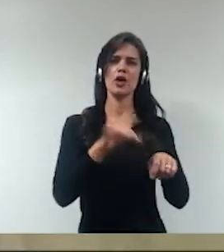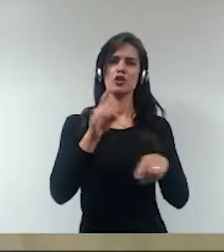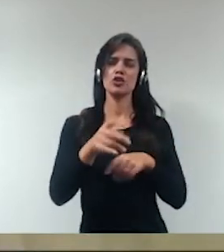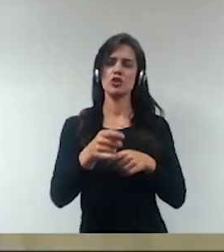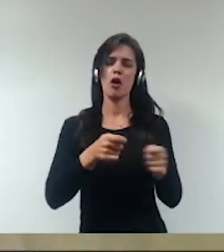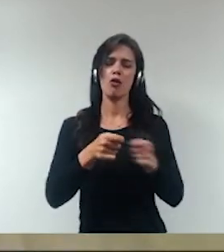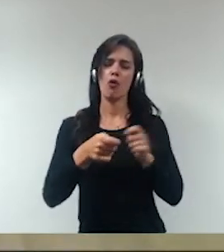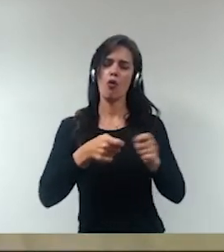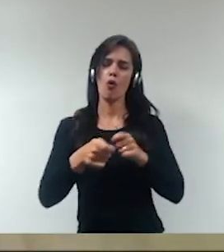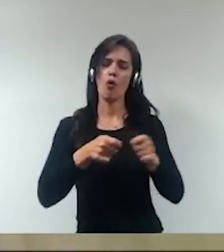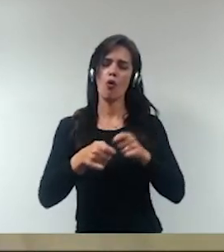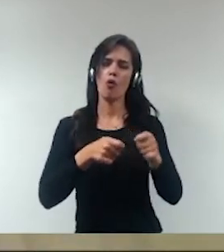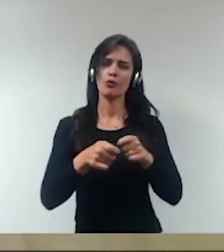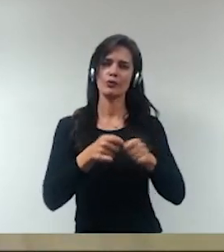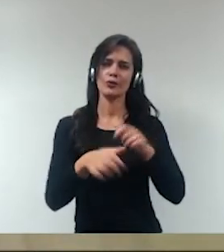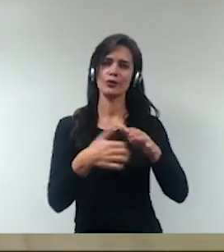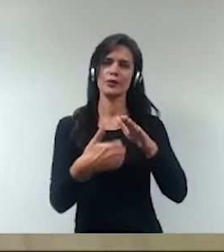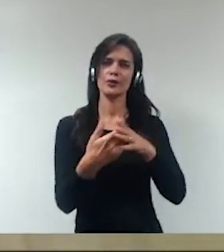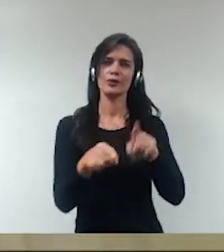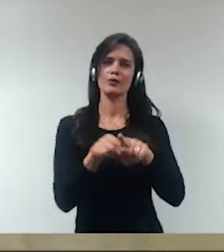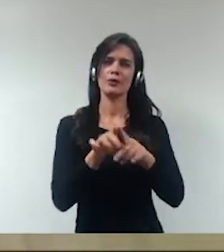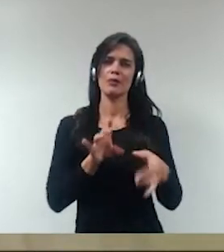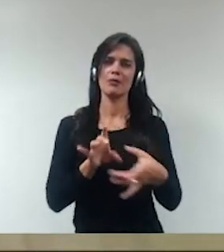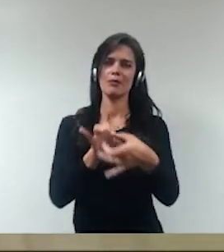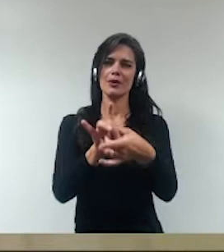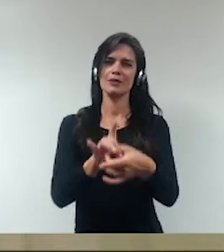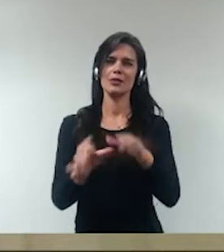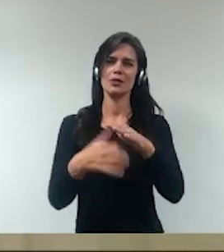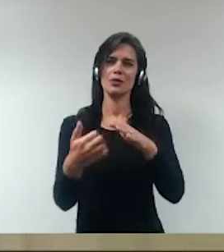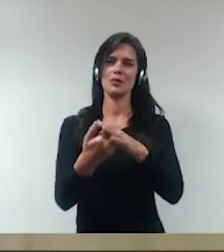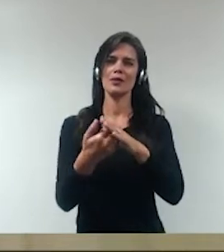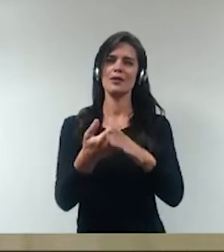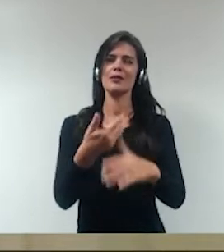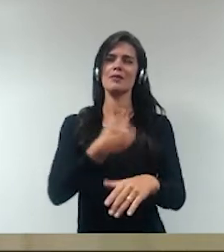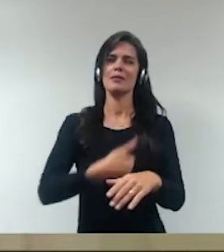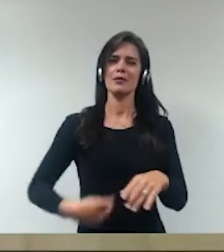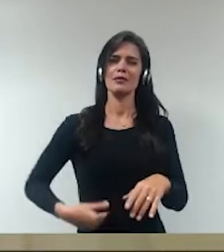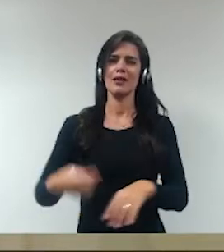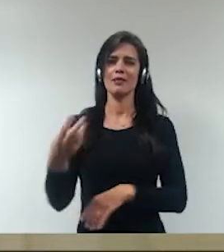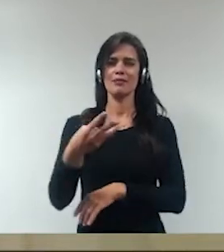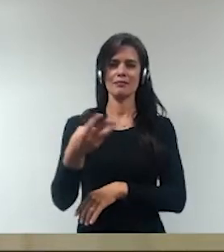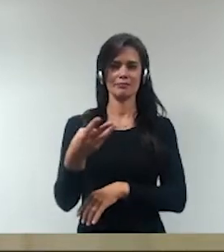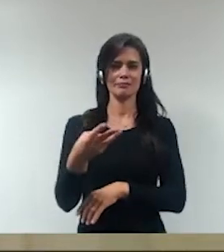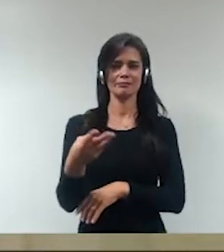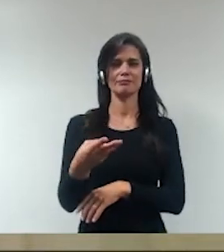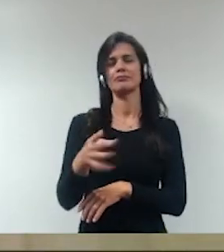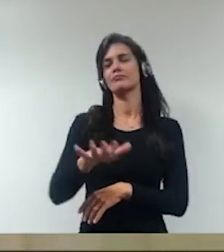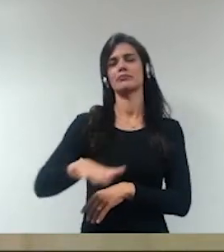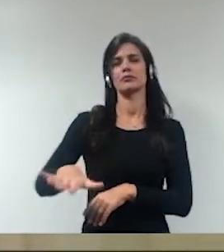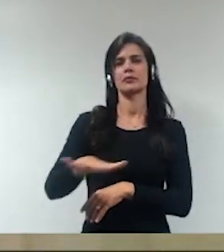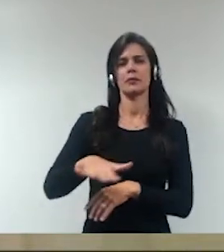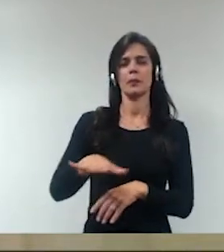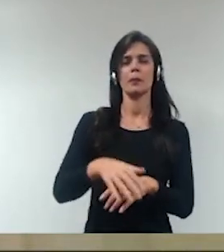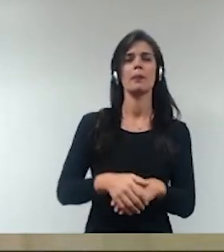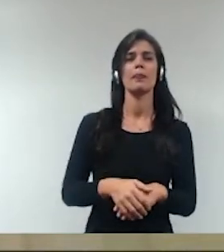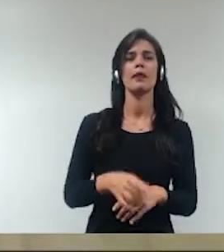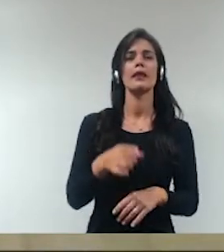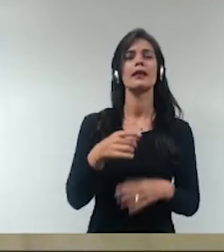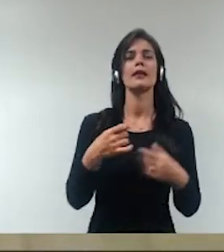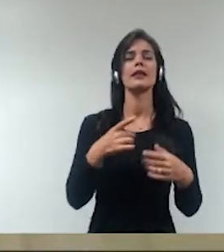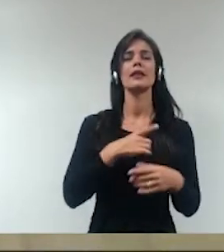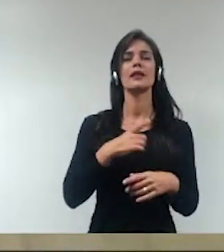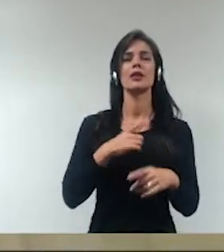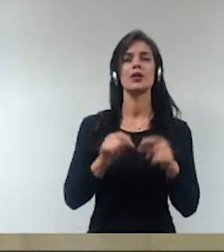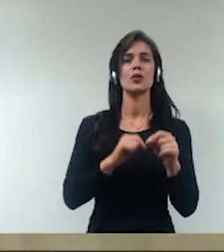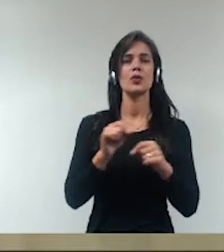setorial e parceria com o setor privado e o chamado terceiro setor. Bem, então, busca-se uma otimização